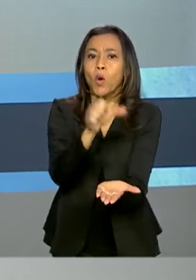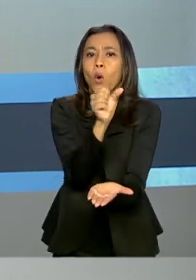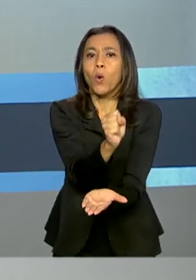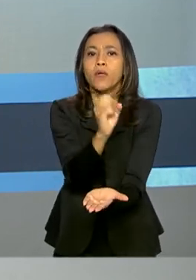doses da vacina.